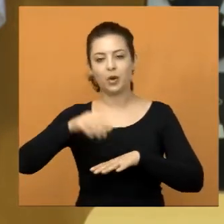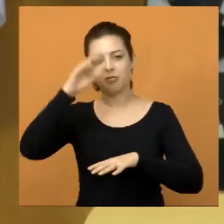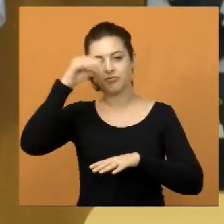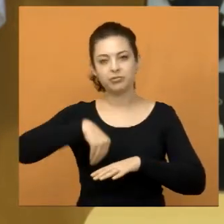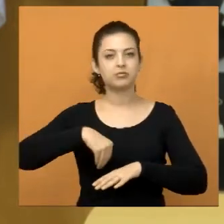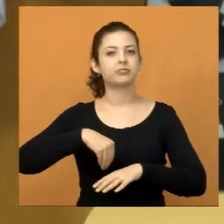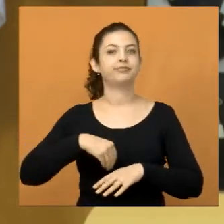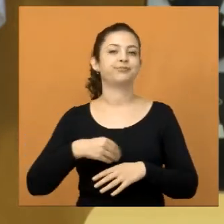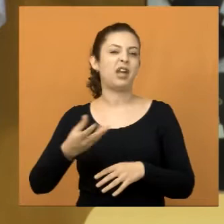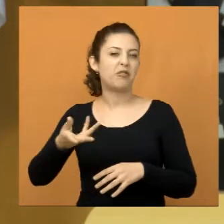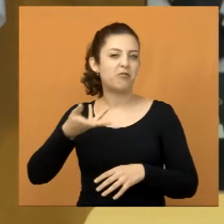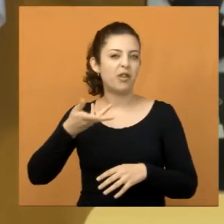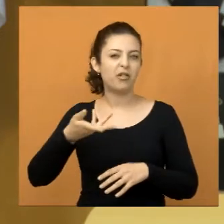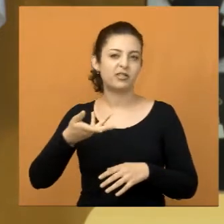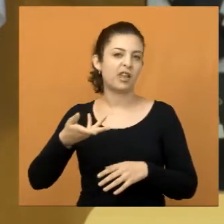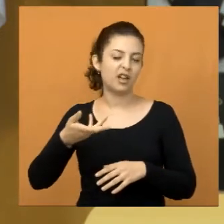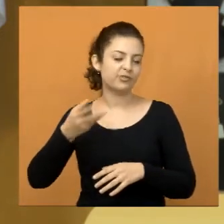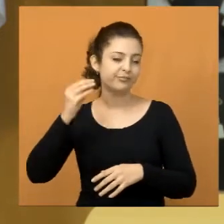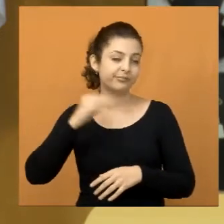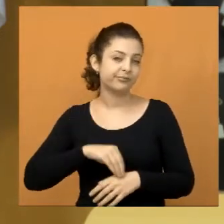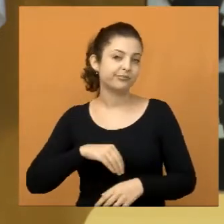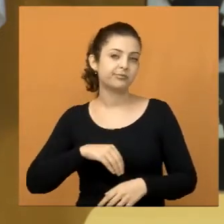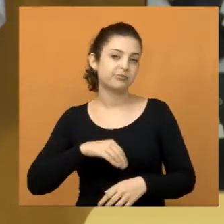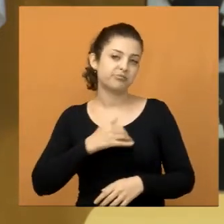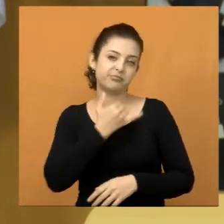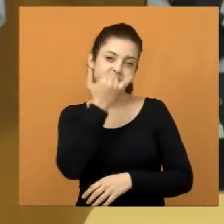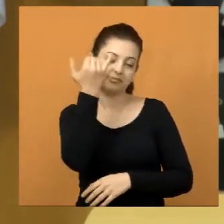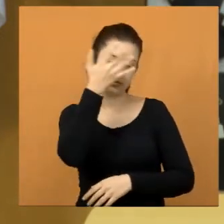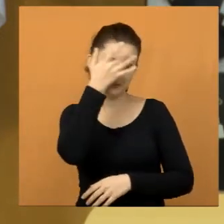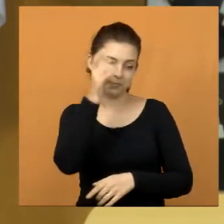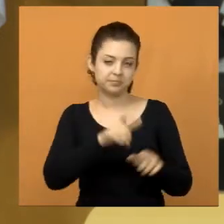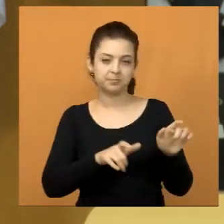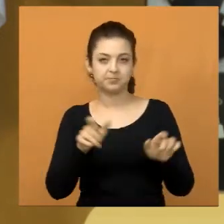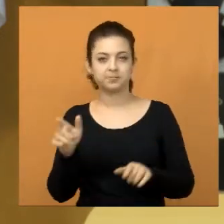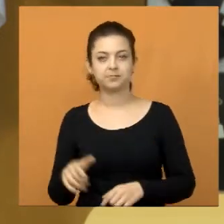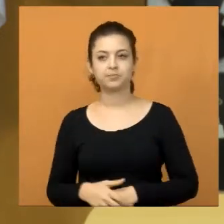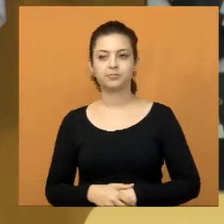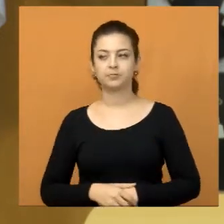Então, abusa um pouco da velocidade e aí quem paga é a vida das pessoas.